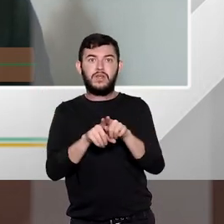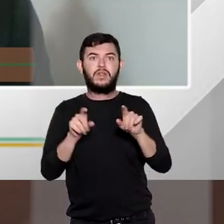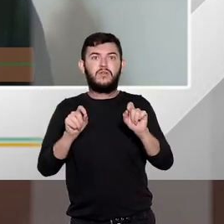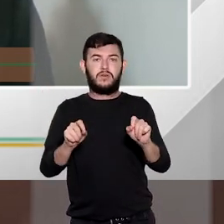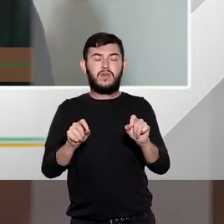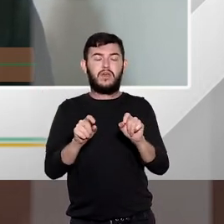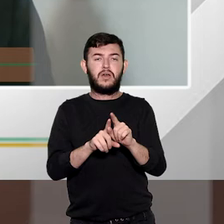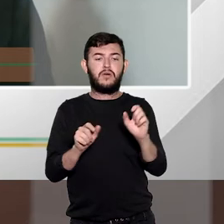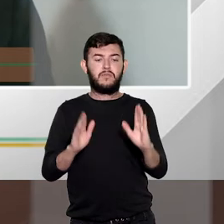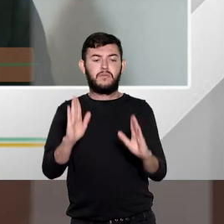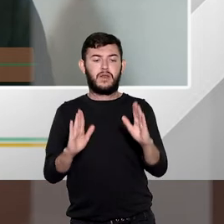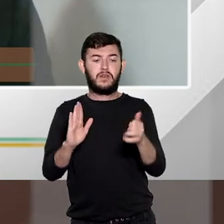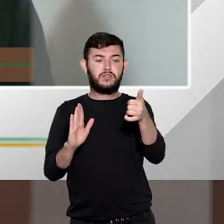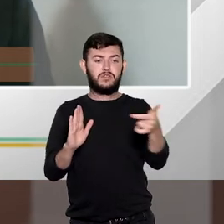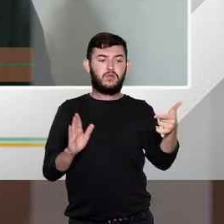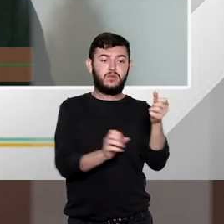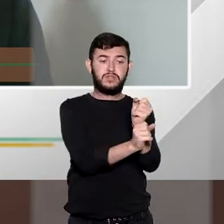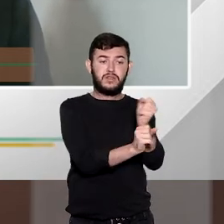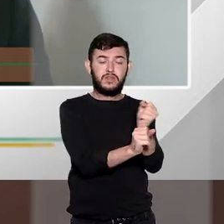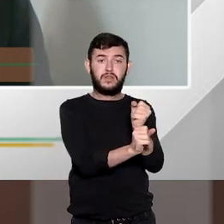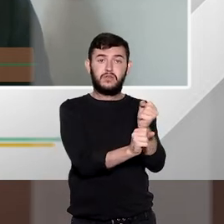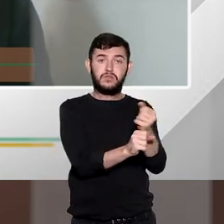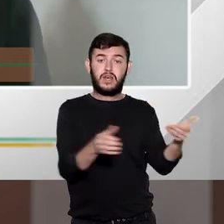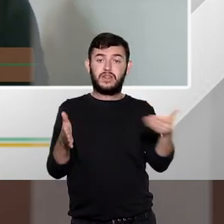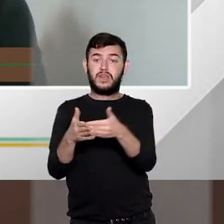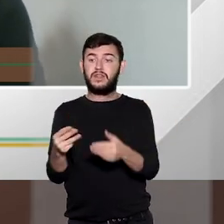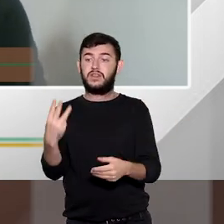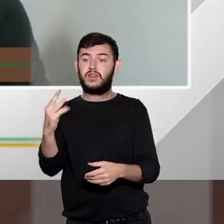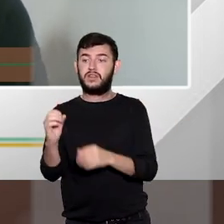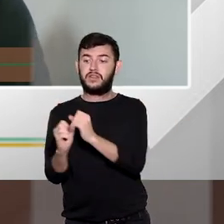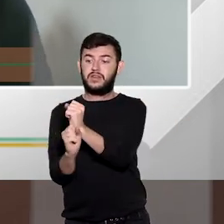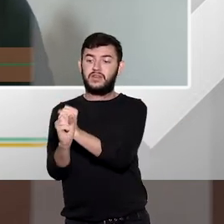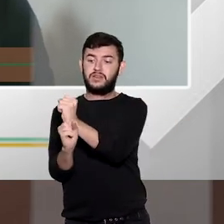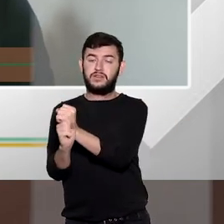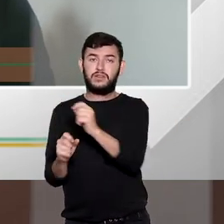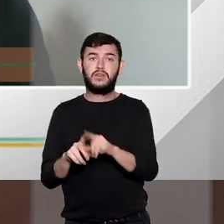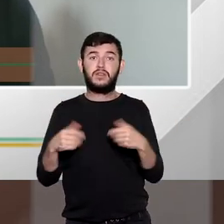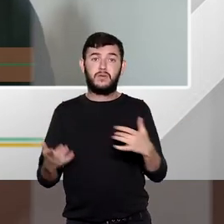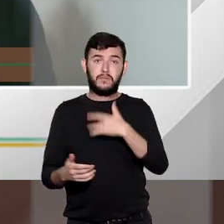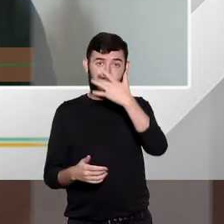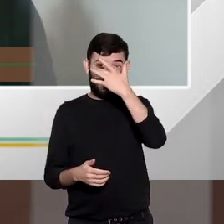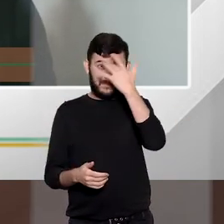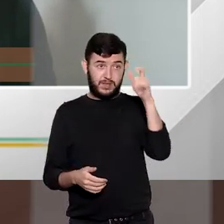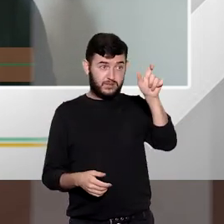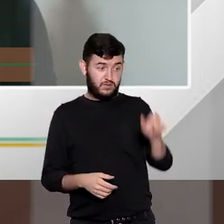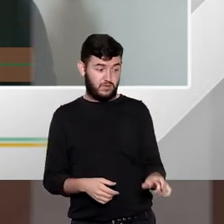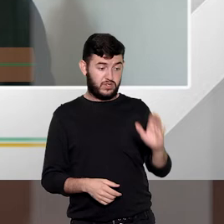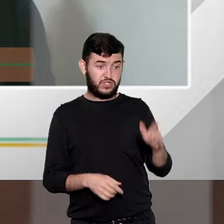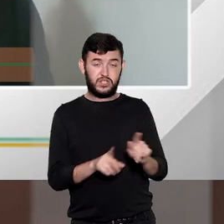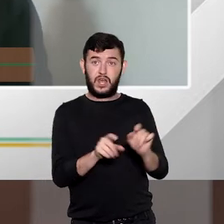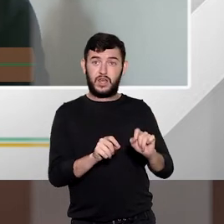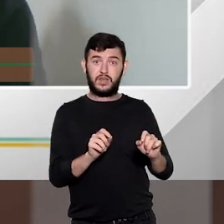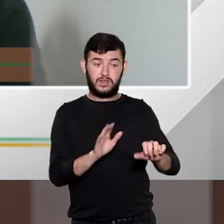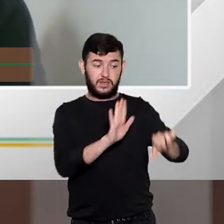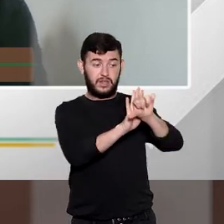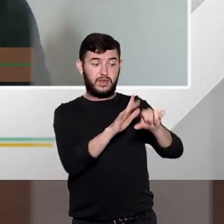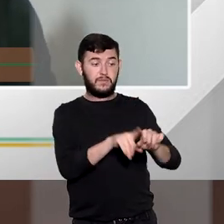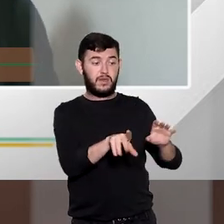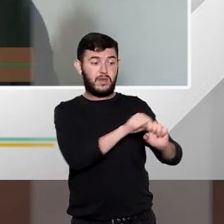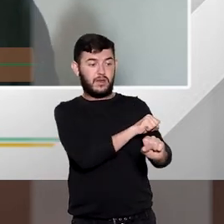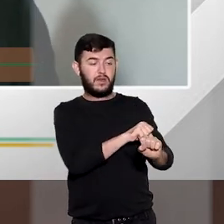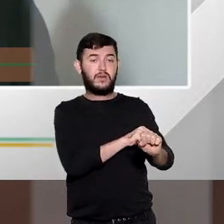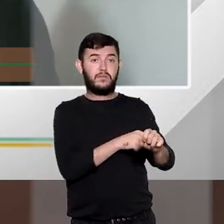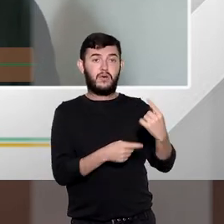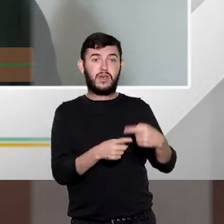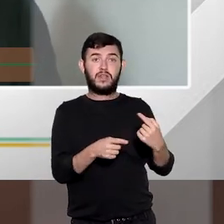de 12 a 30 pelo motivo fútil. Então, imaginem, por exemplo, que o cara foi condenado ao homicídio qualificado, ou seja, o homicídio dele já virou qualificado